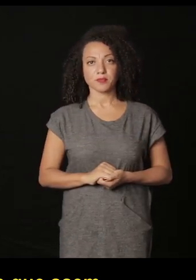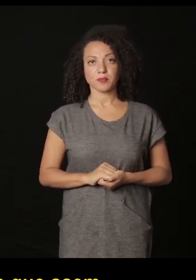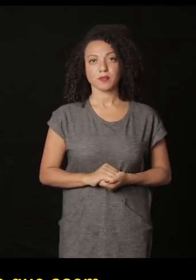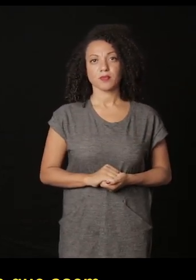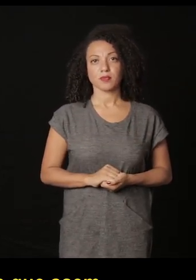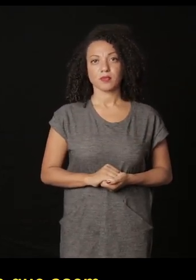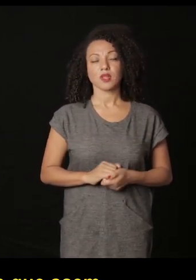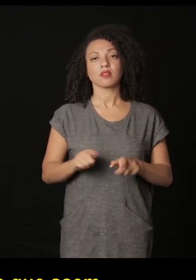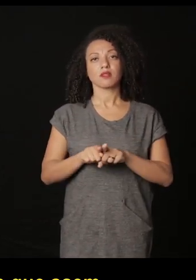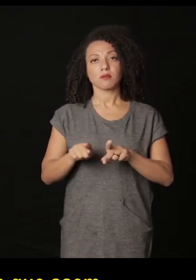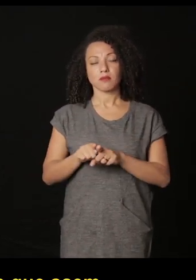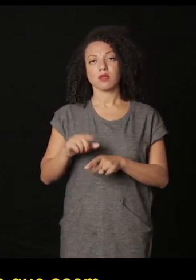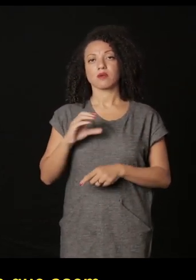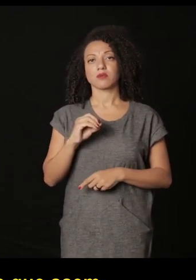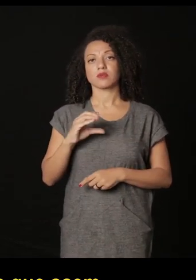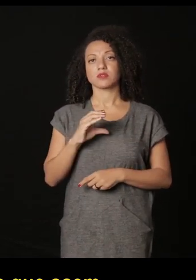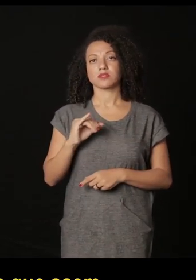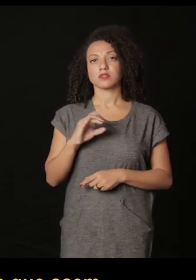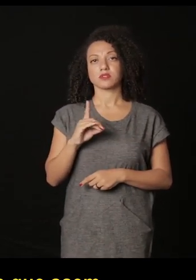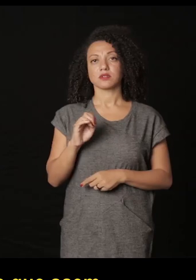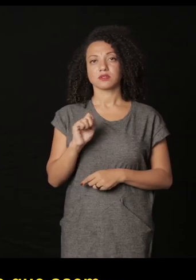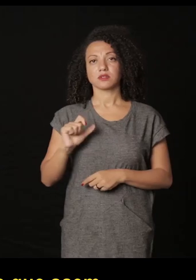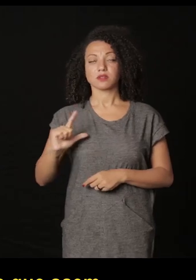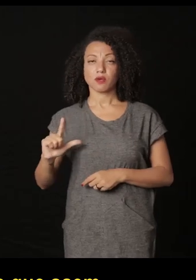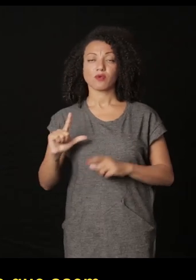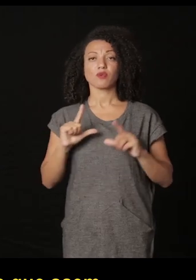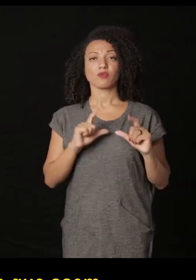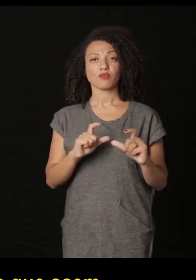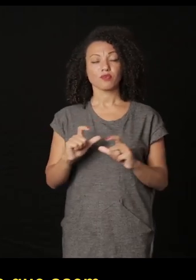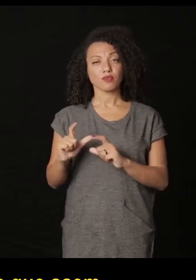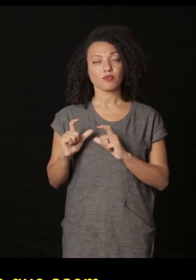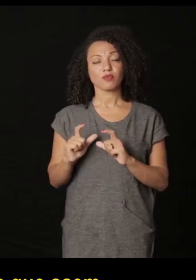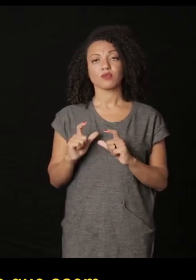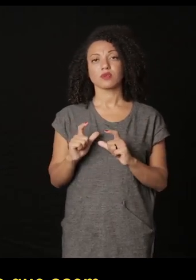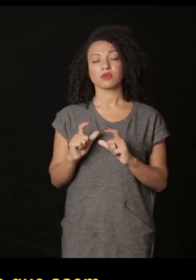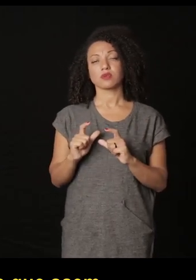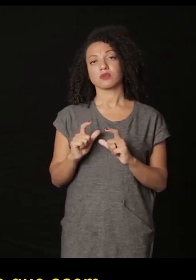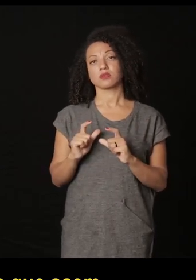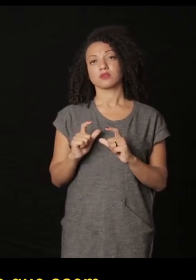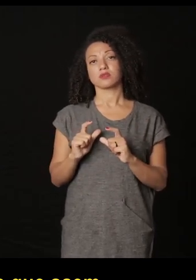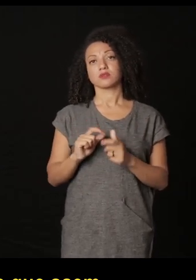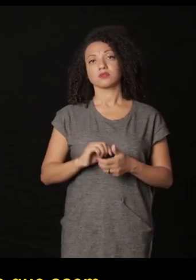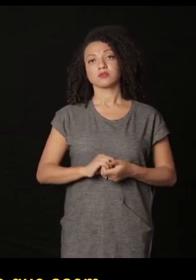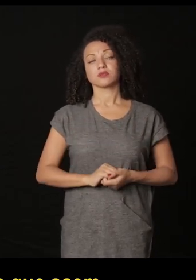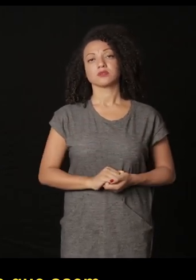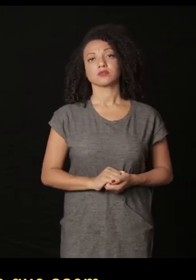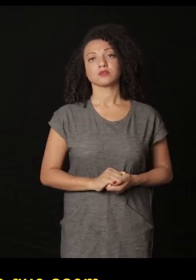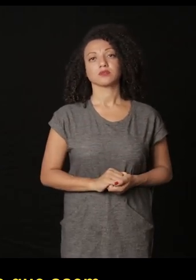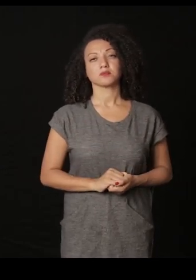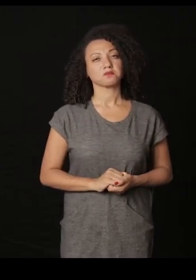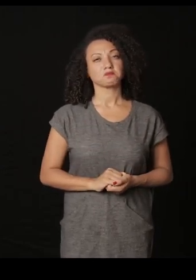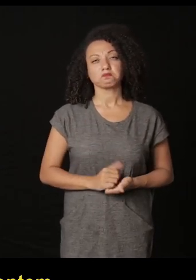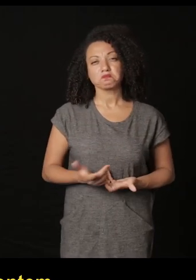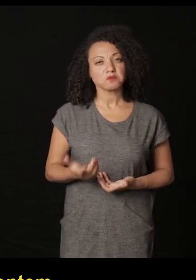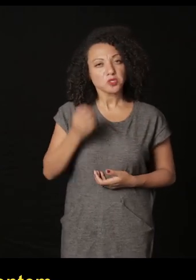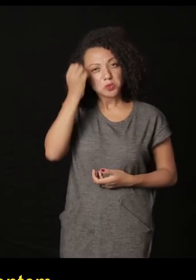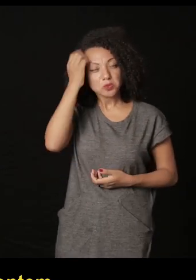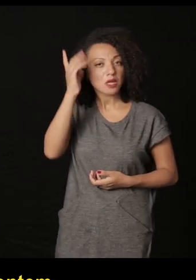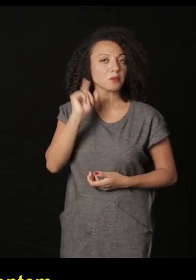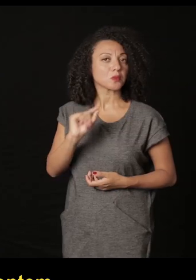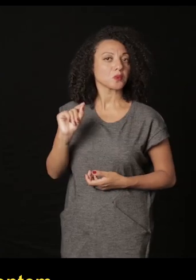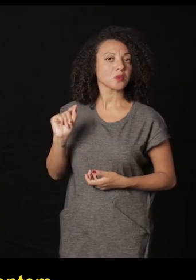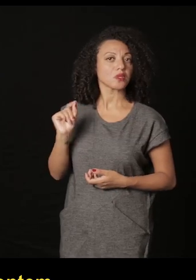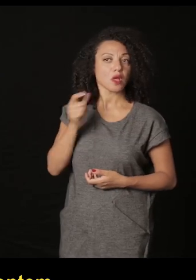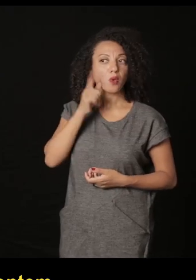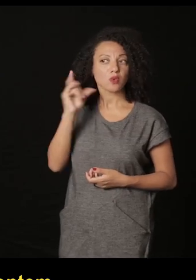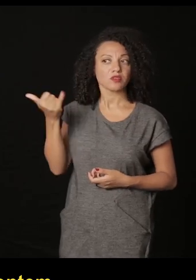e temos para o oeste fotografias que saem não me